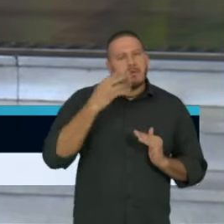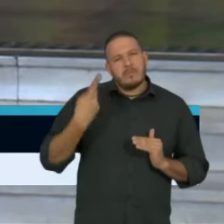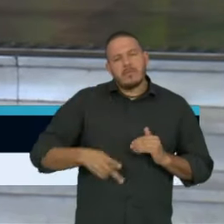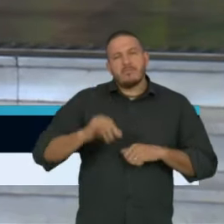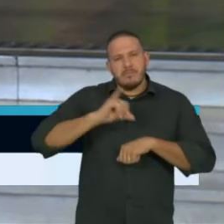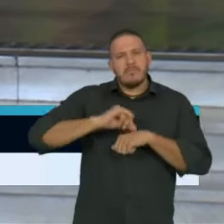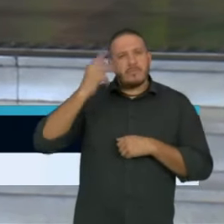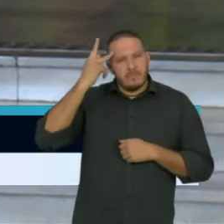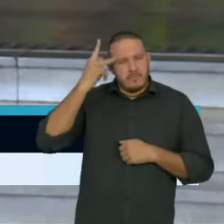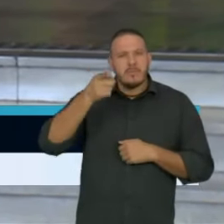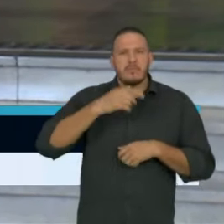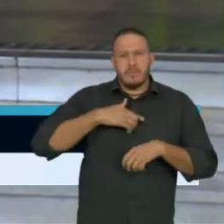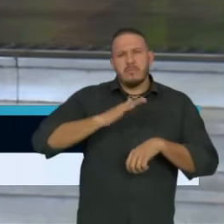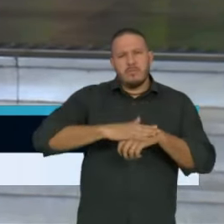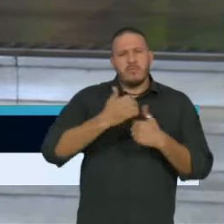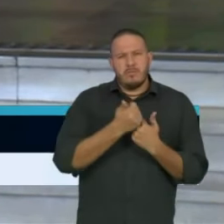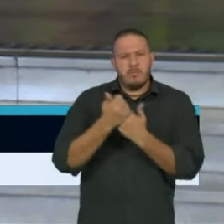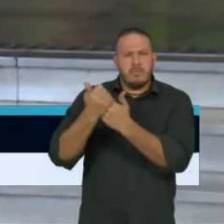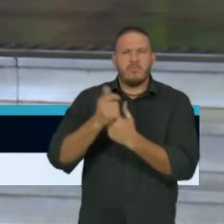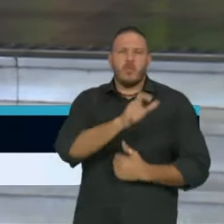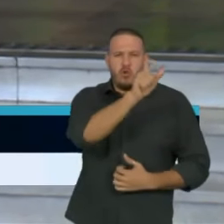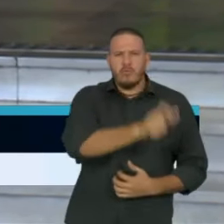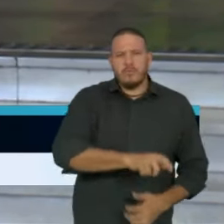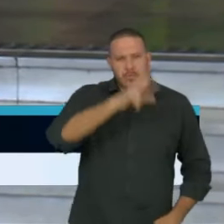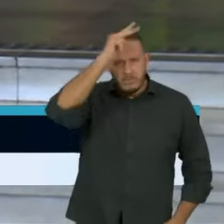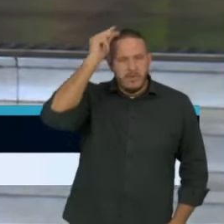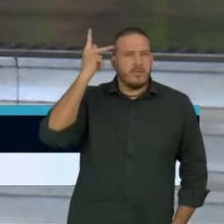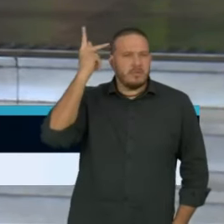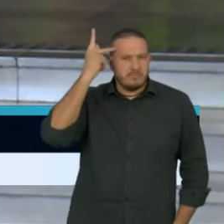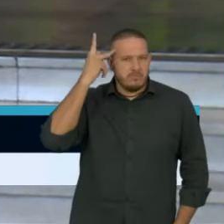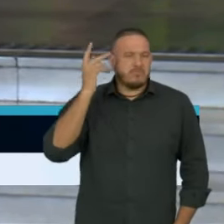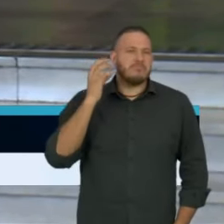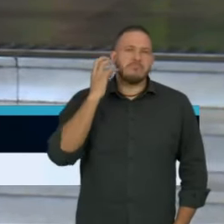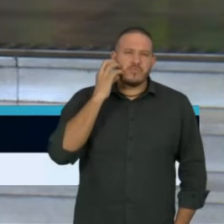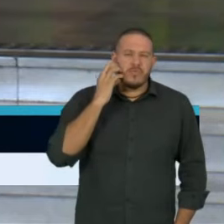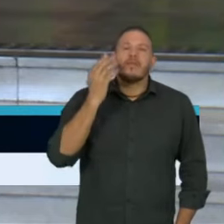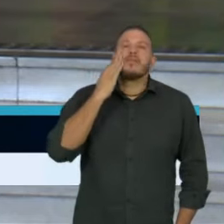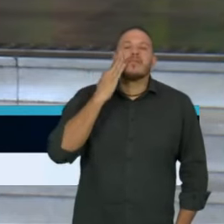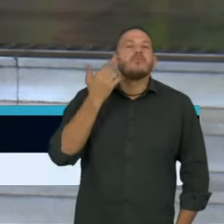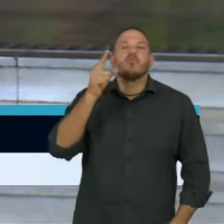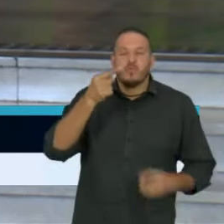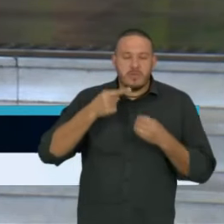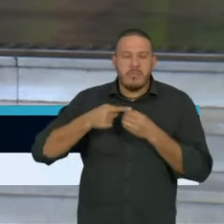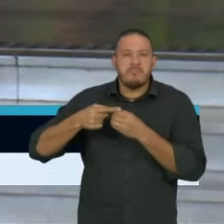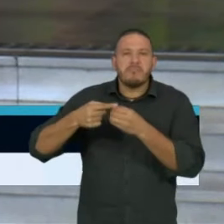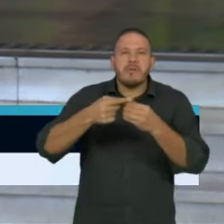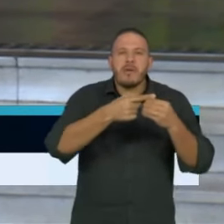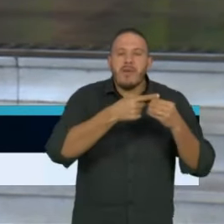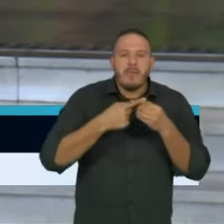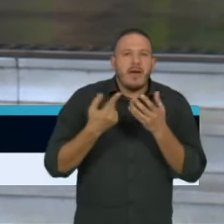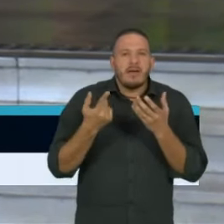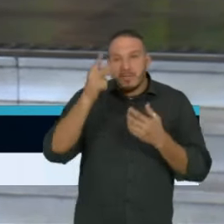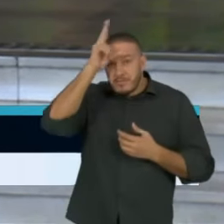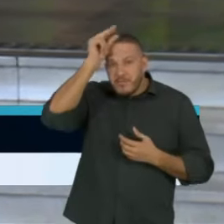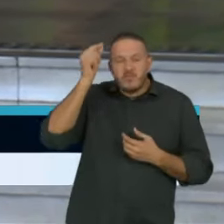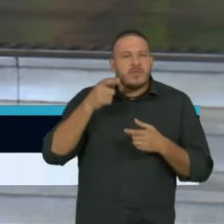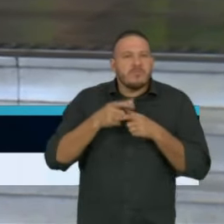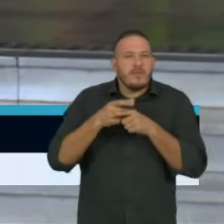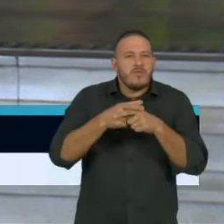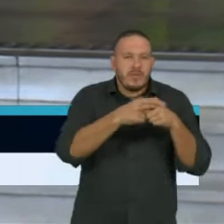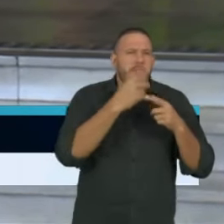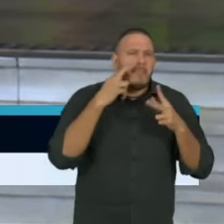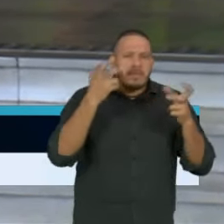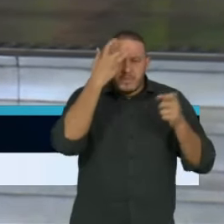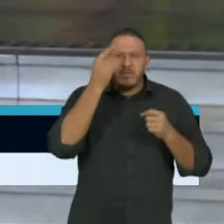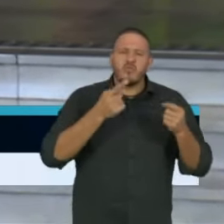tem o apoio incondicional do prefeito Bruno Covas. Eu gostaria de saber, nos municípios menores, onde a gente já constata que as pessoas